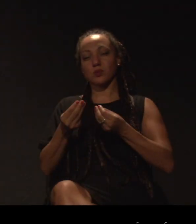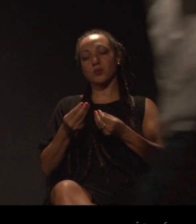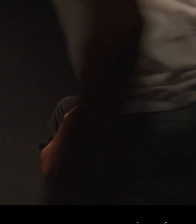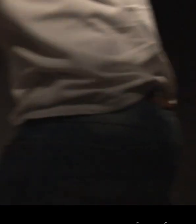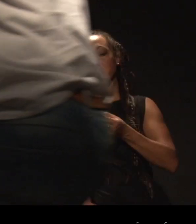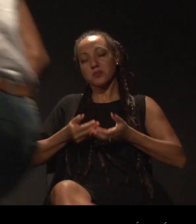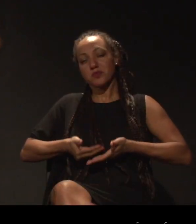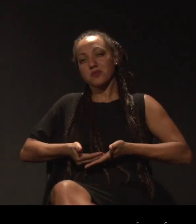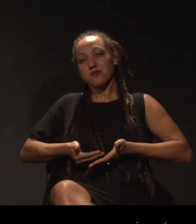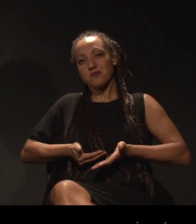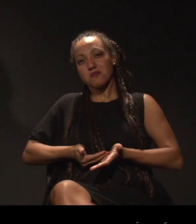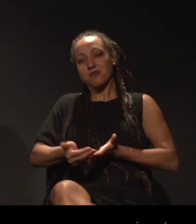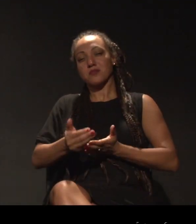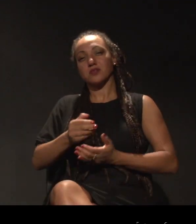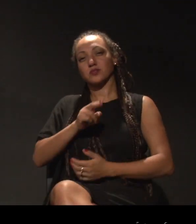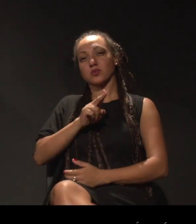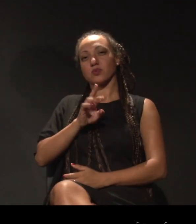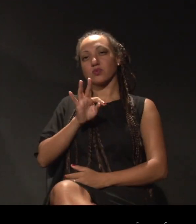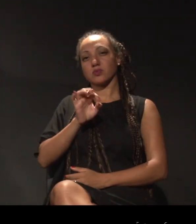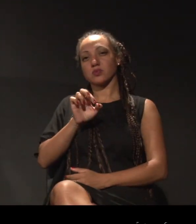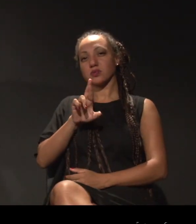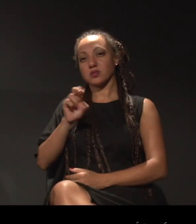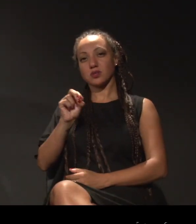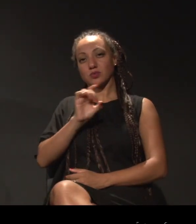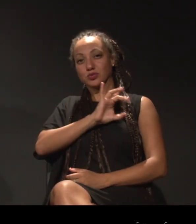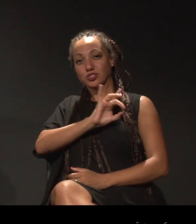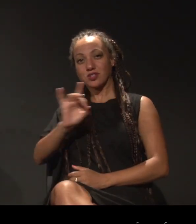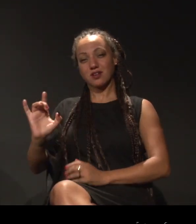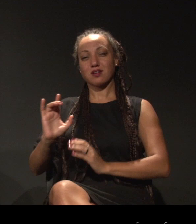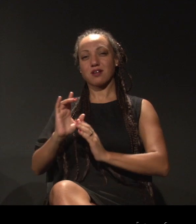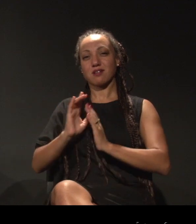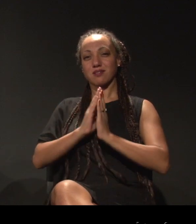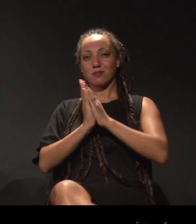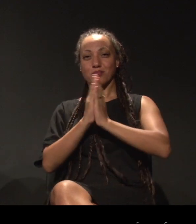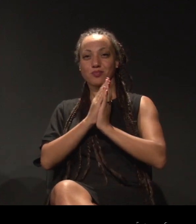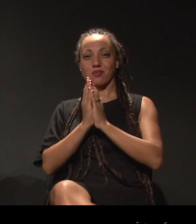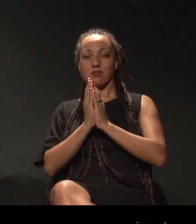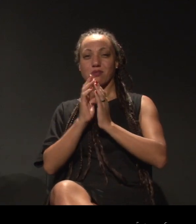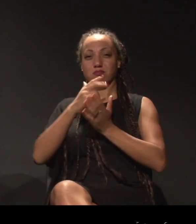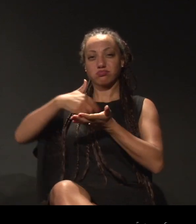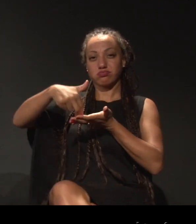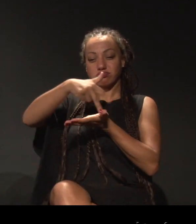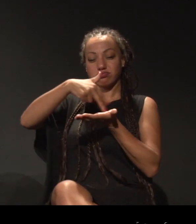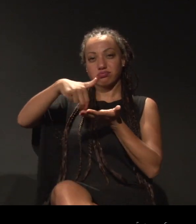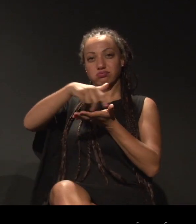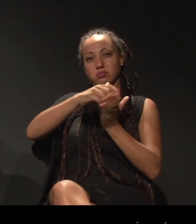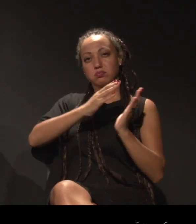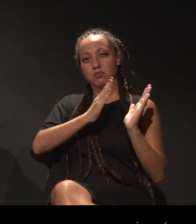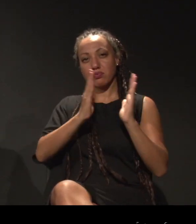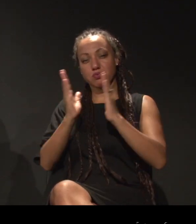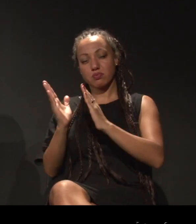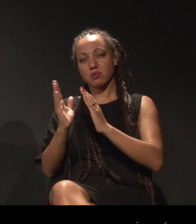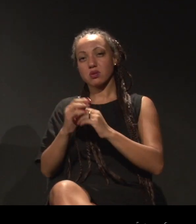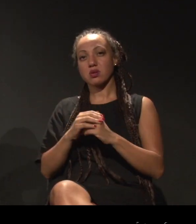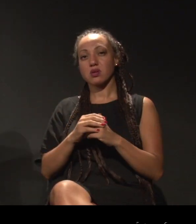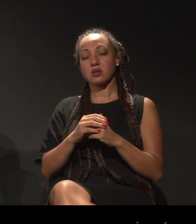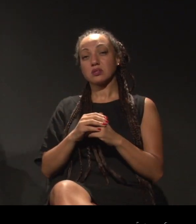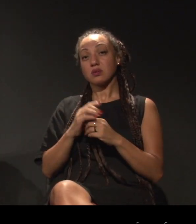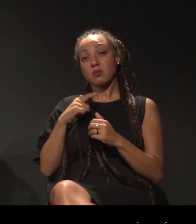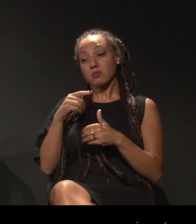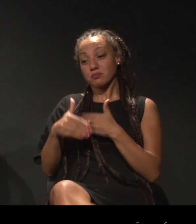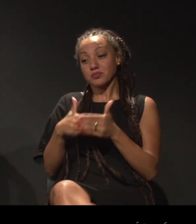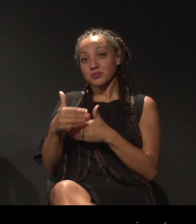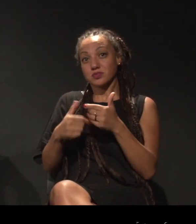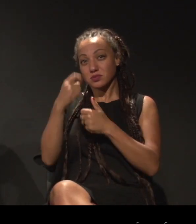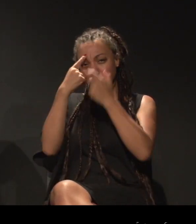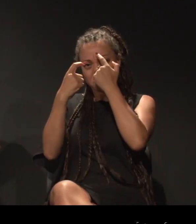de cada boneca que sai dali, né? E a última, então, é um processo de criação